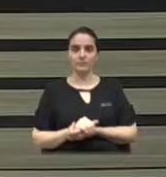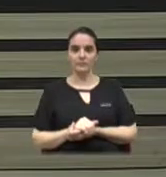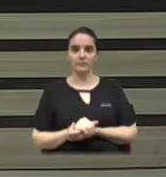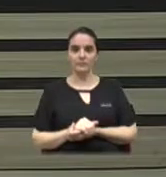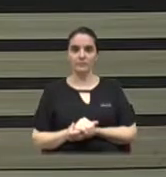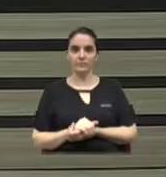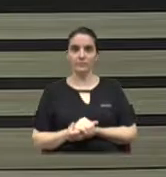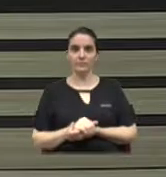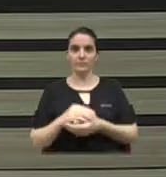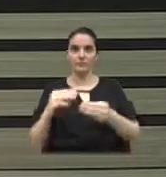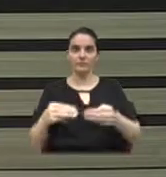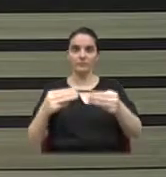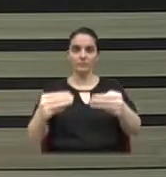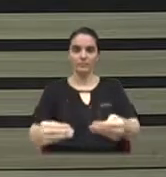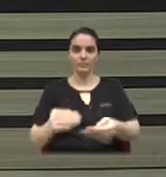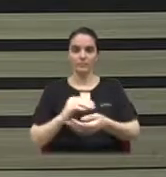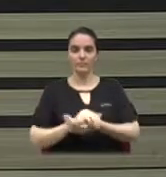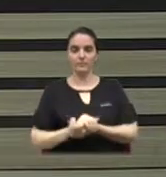próxima moção.